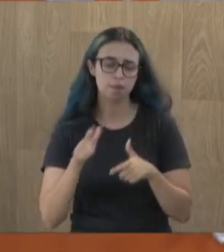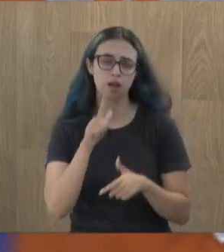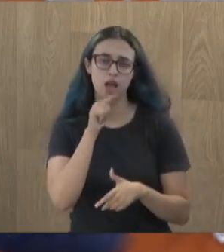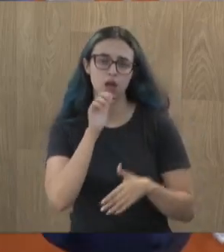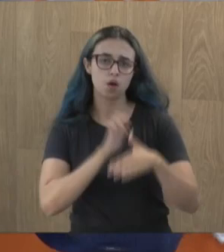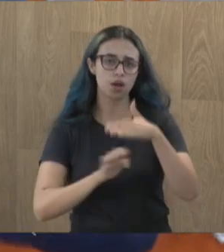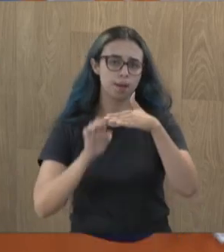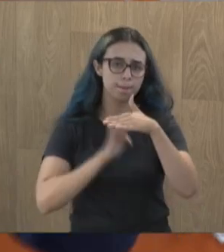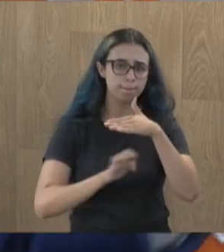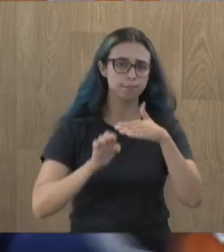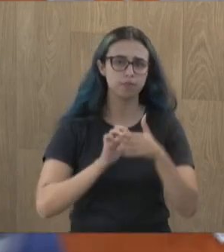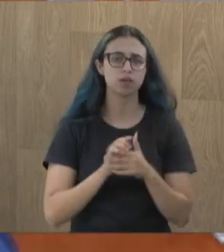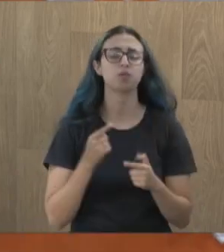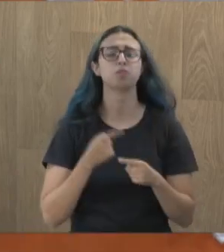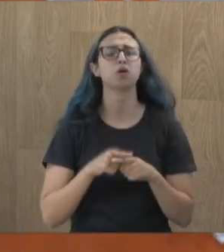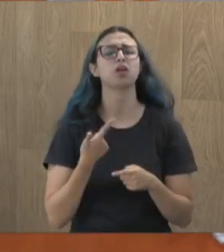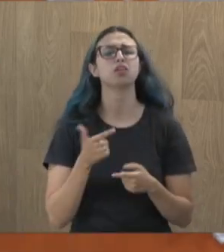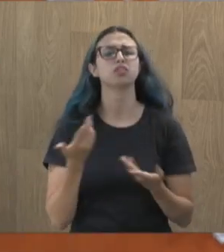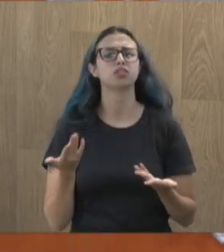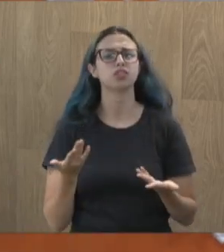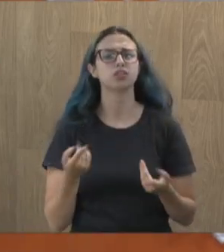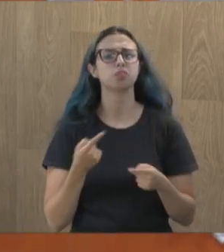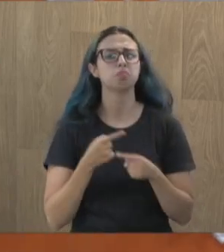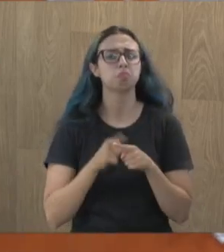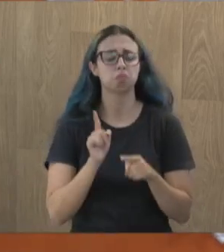tinha? E por que que você não colocava isso no ar?